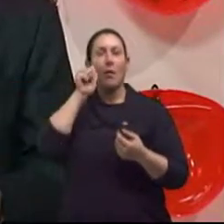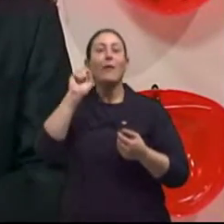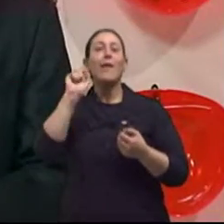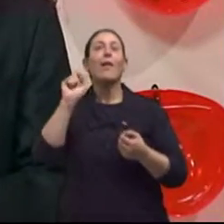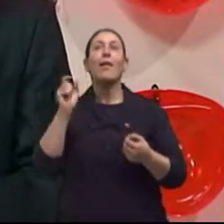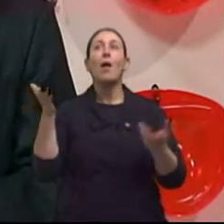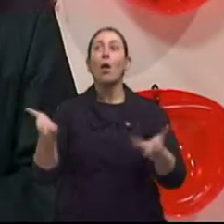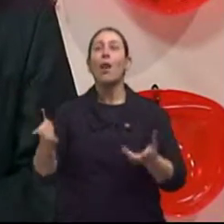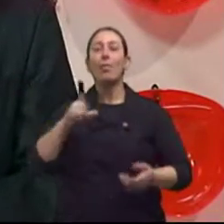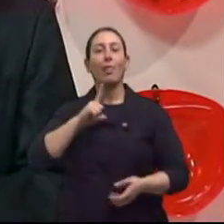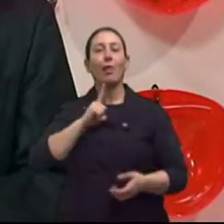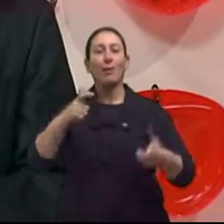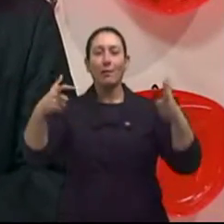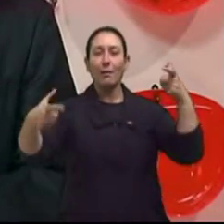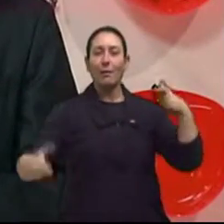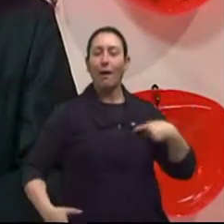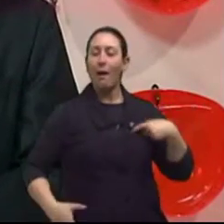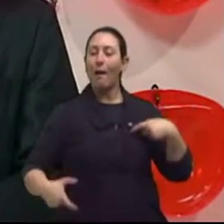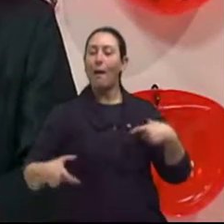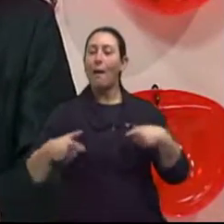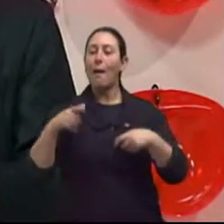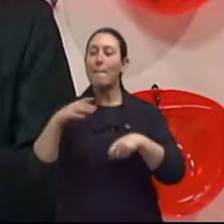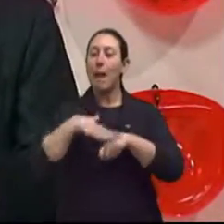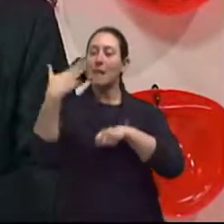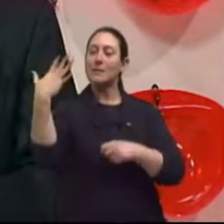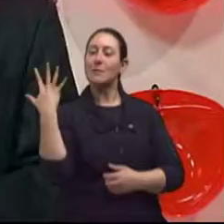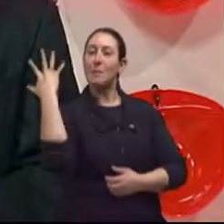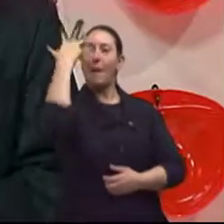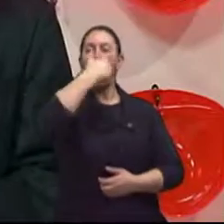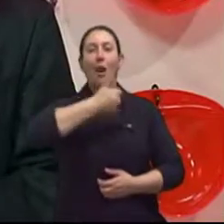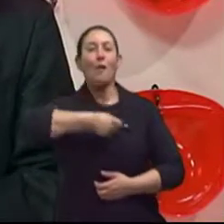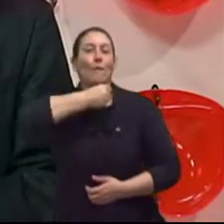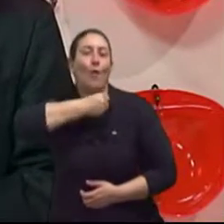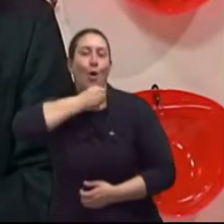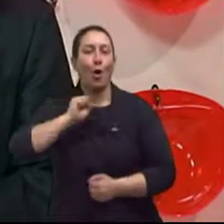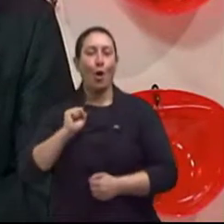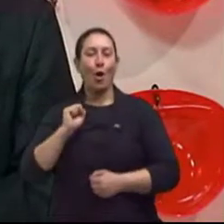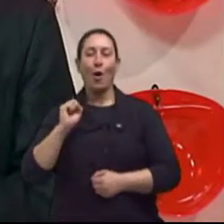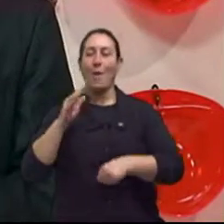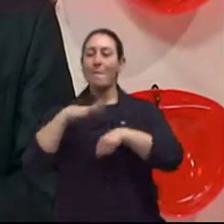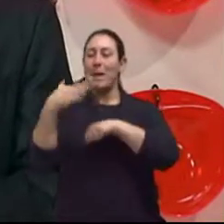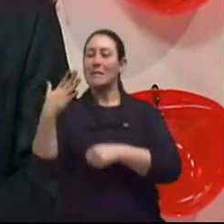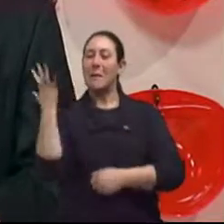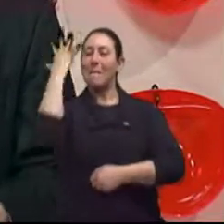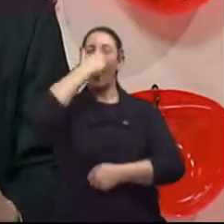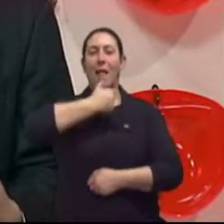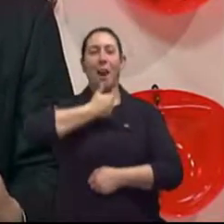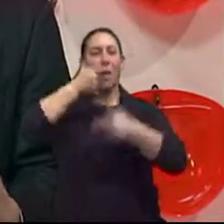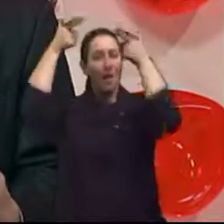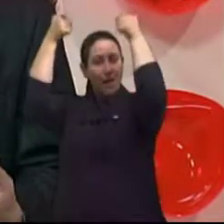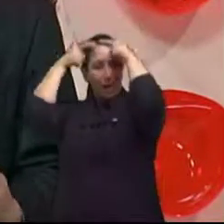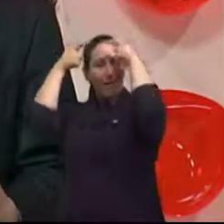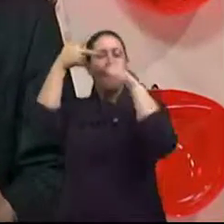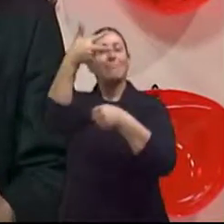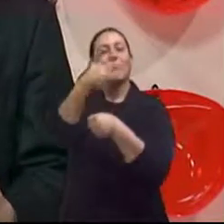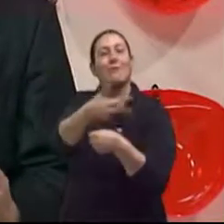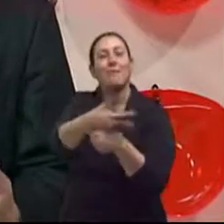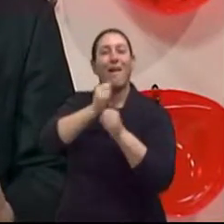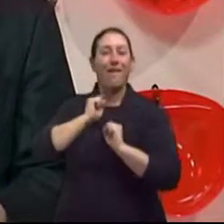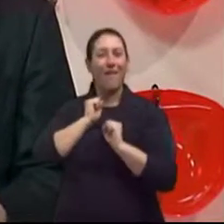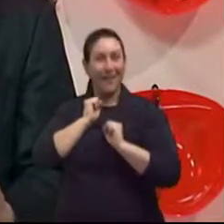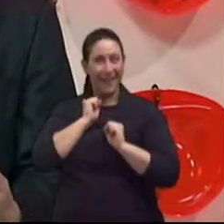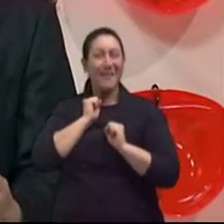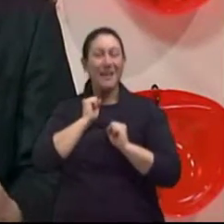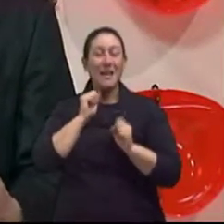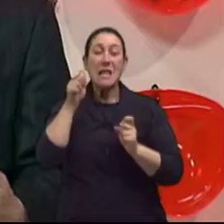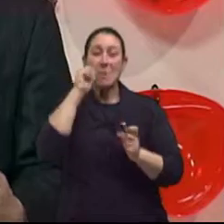bela avó, a mais bela rainha da terceira idade. E elas adoram participar. E elas aceitam